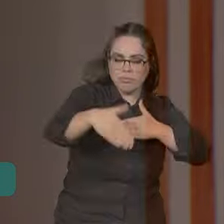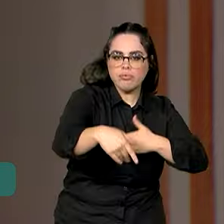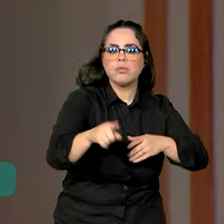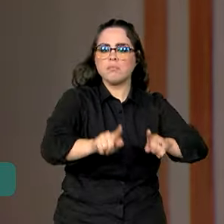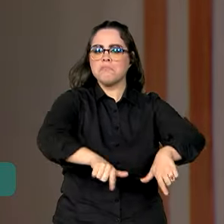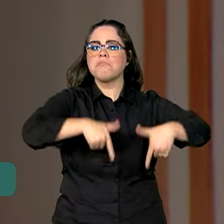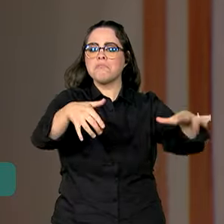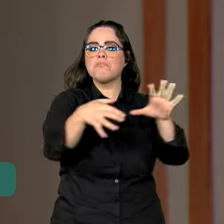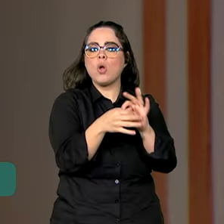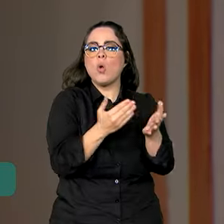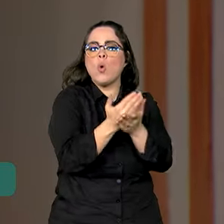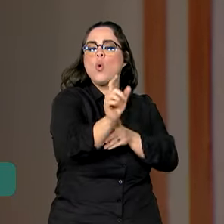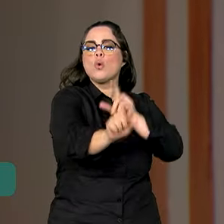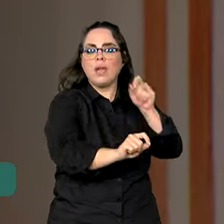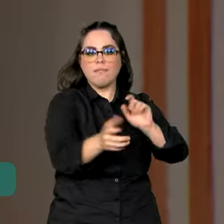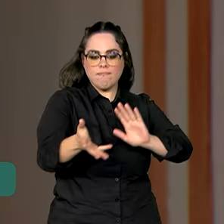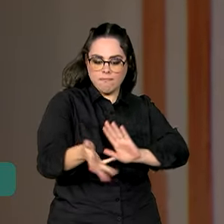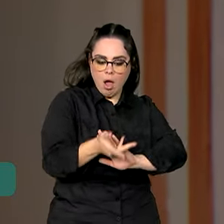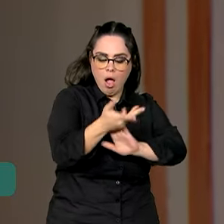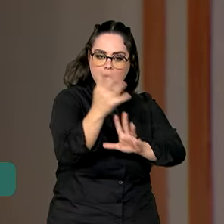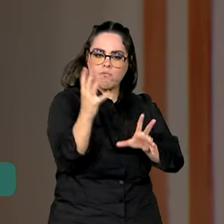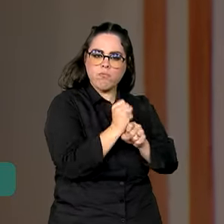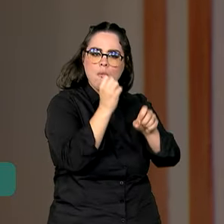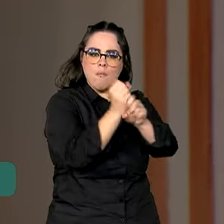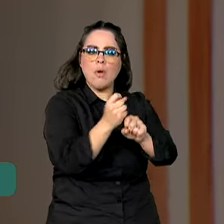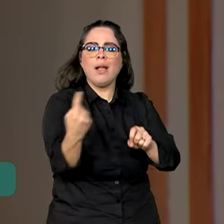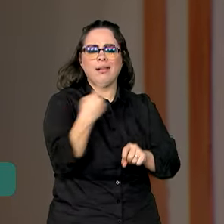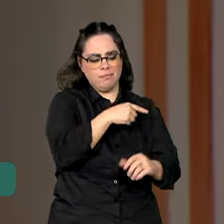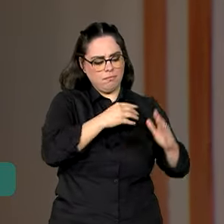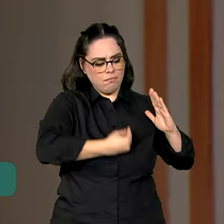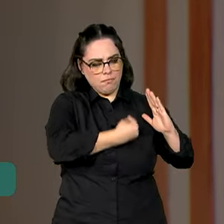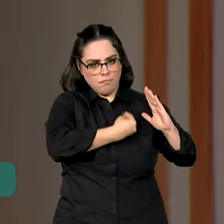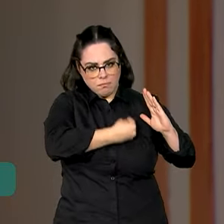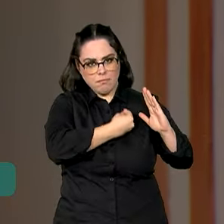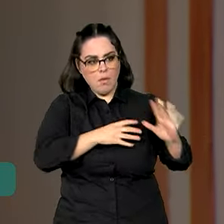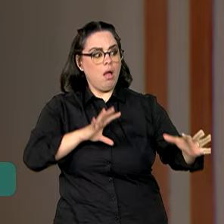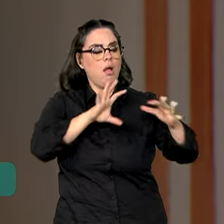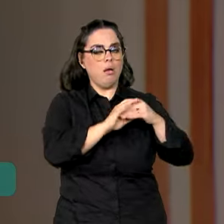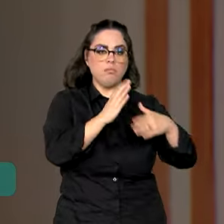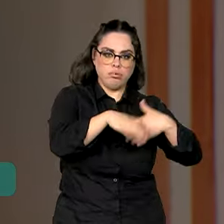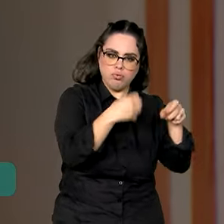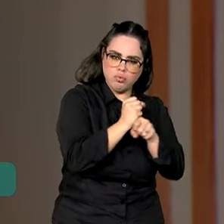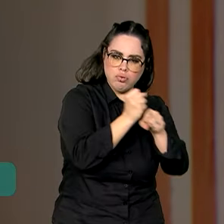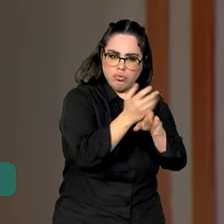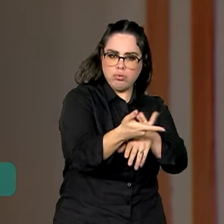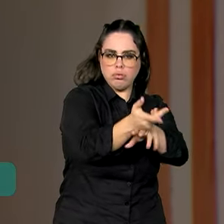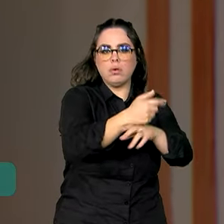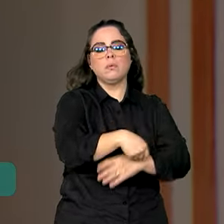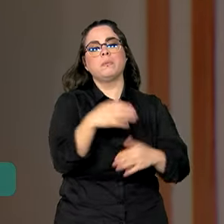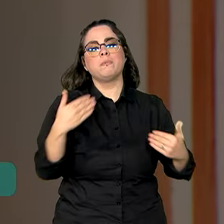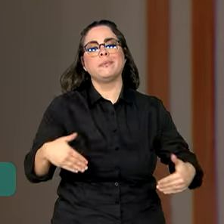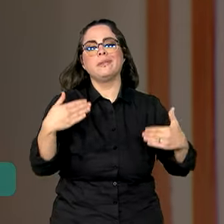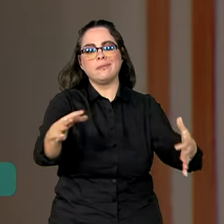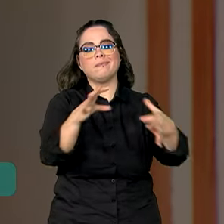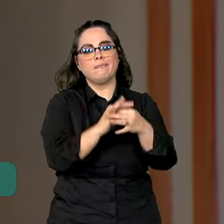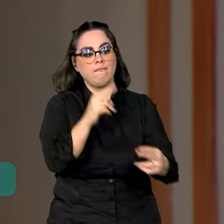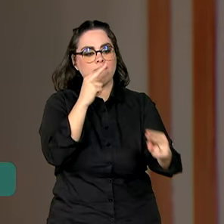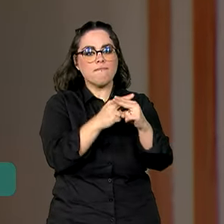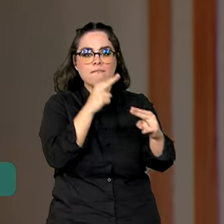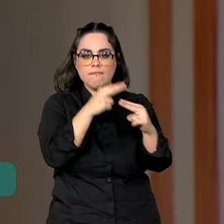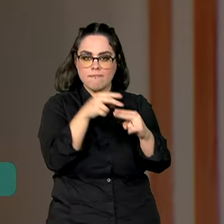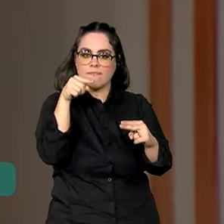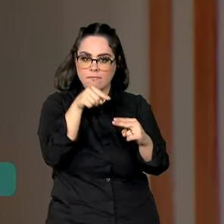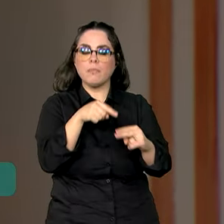A iniciativa foi criada para acelerar a conclusão de obras paralisadas do Minha Casa Minha Vida. Para isso, o Ministério conta com a parceria da